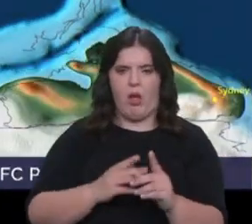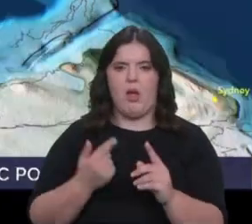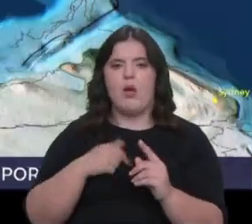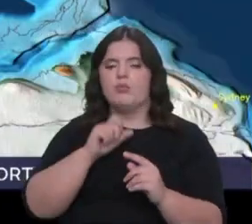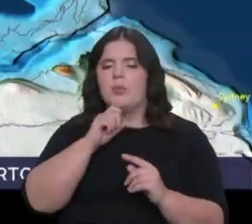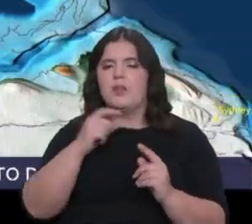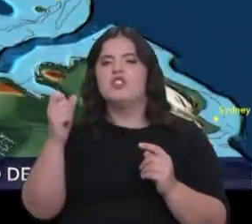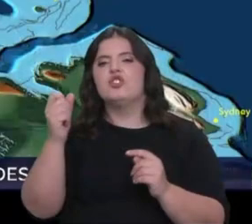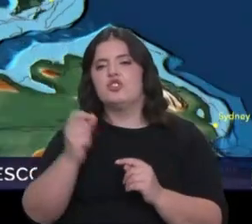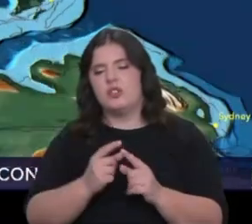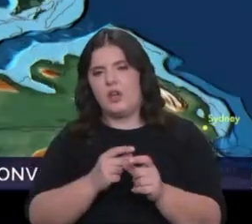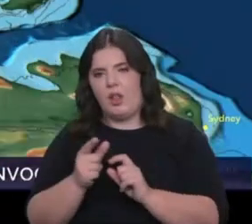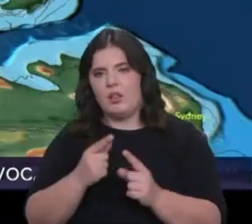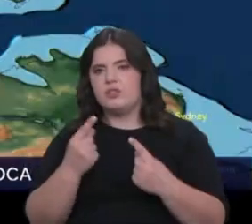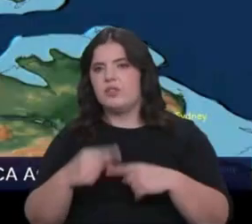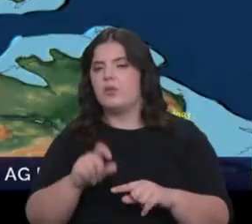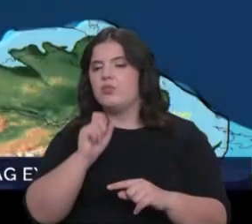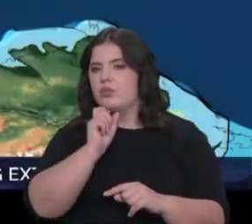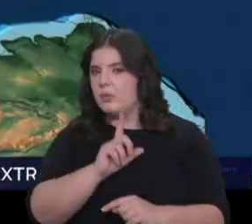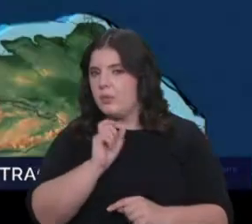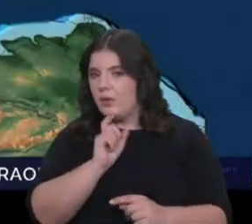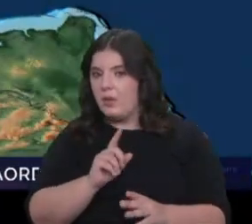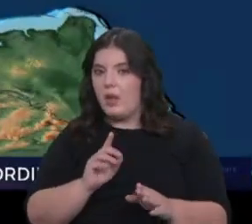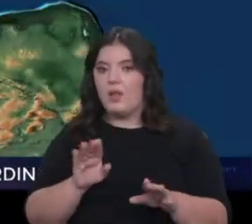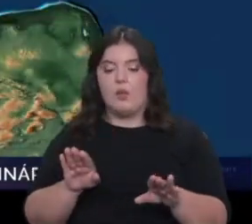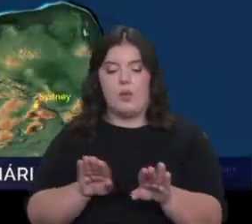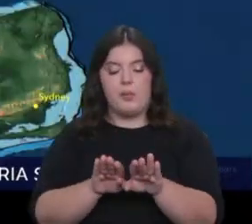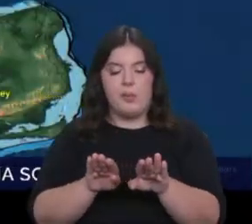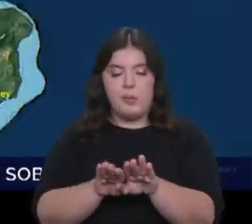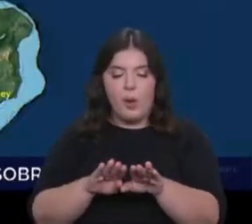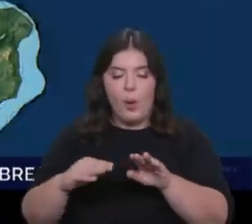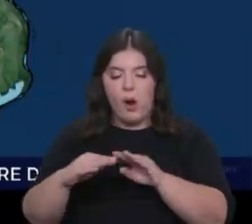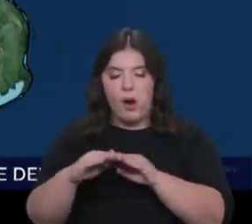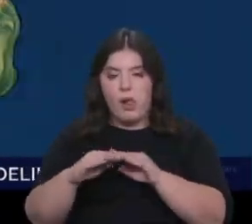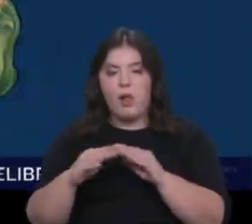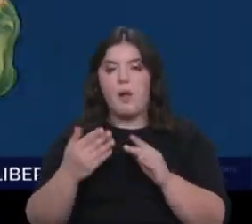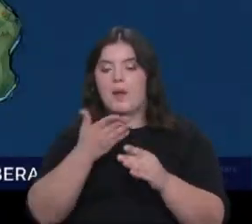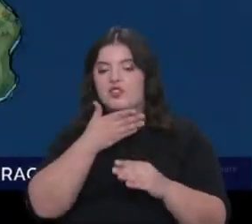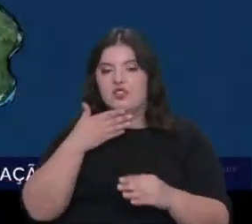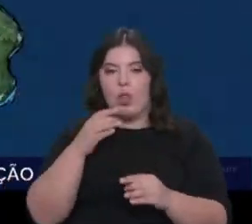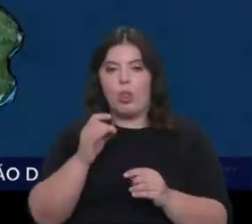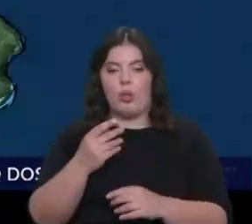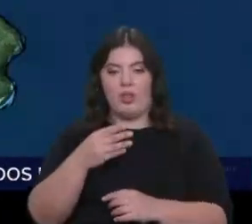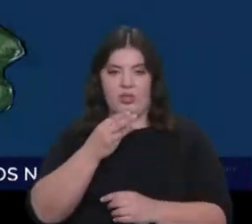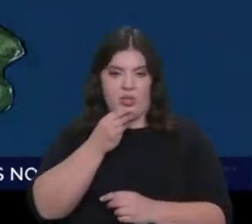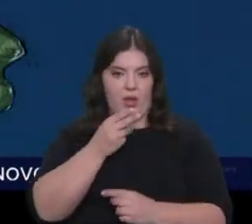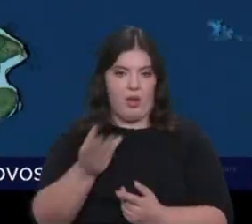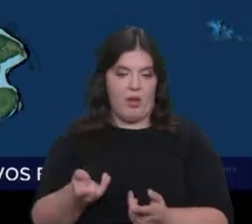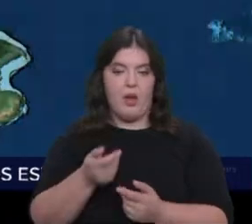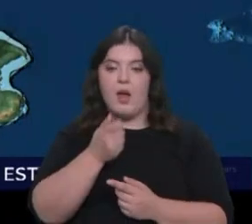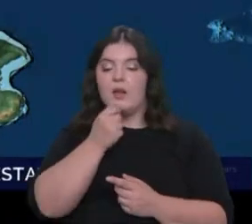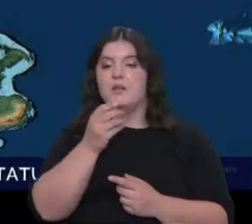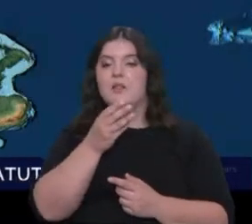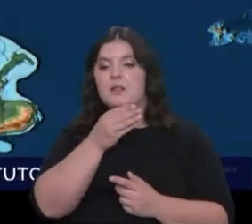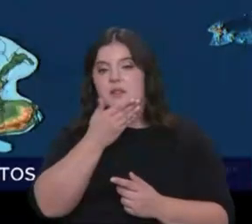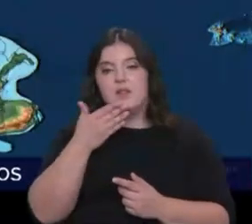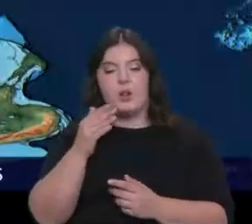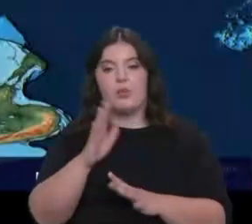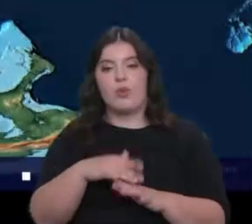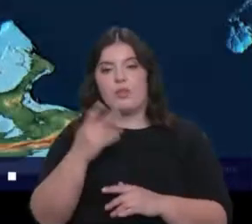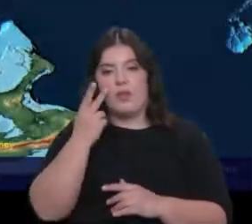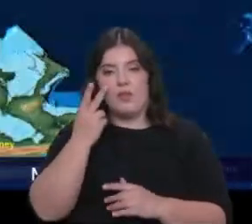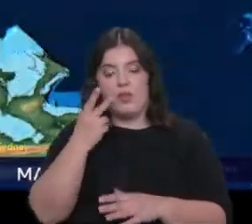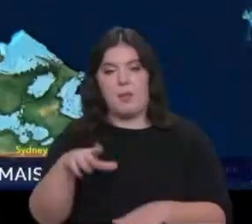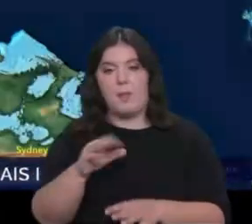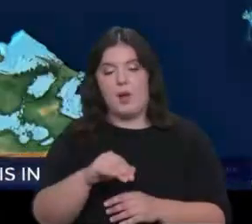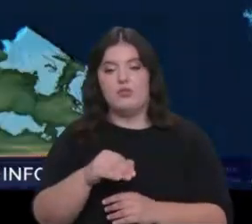a possibilidade de terem placas tectónicas muito mais cedo do que a própria Terra? E, portanto, se é muito mais cedo que a Terra, com o aparecimento da vida muito